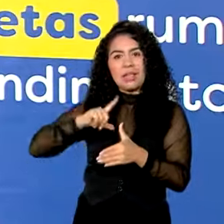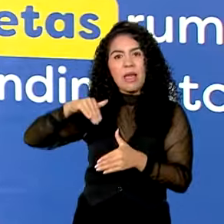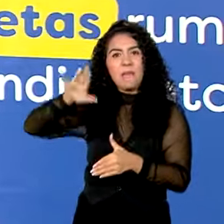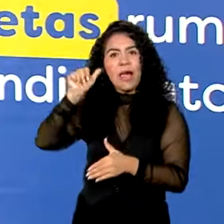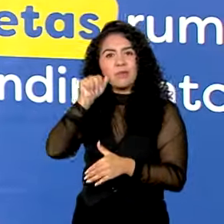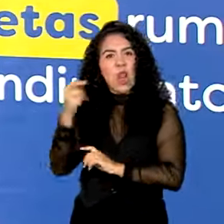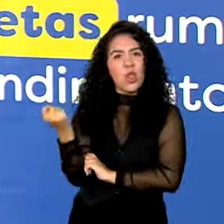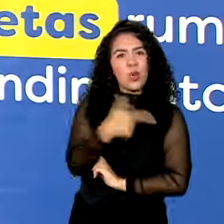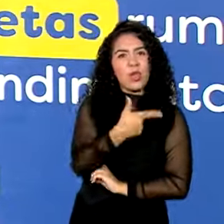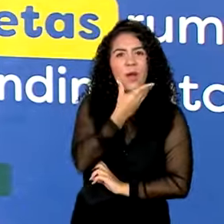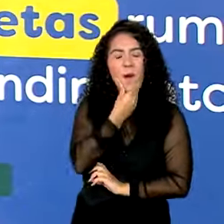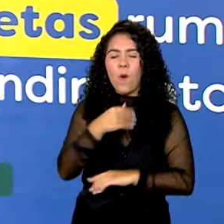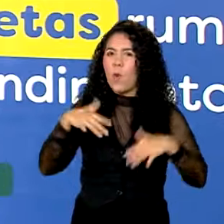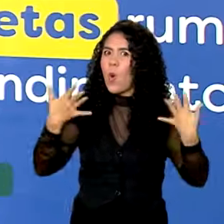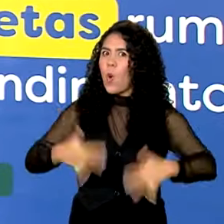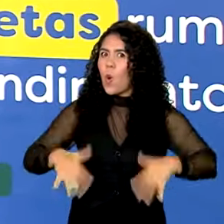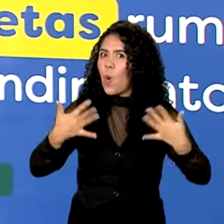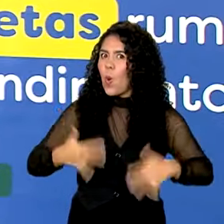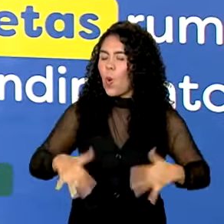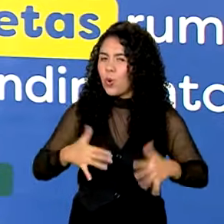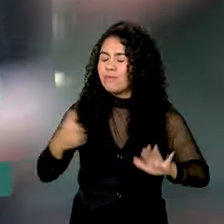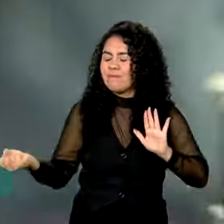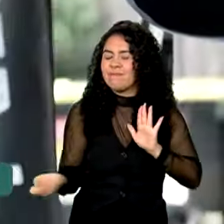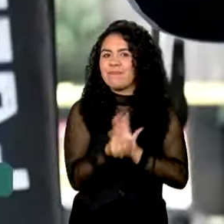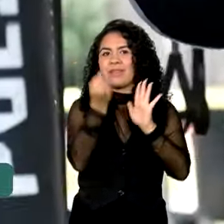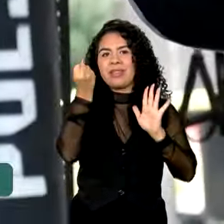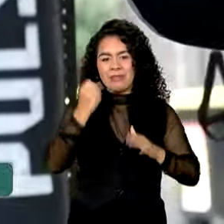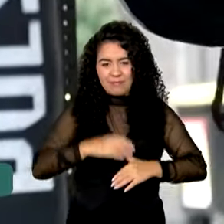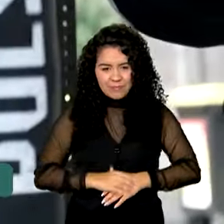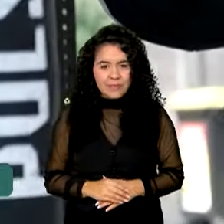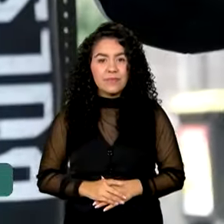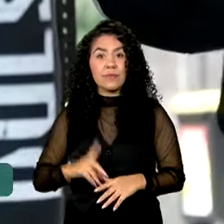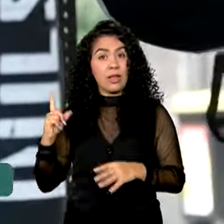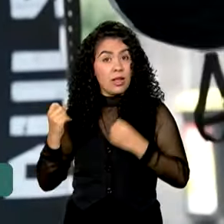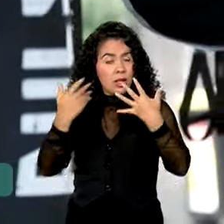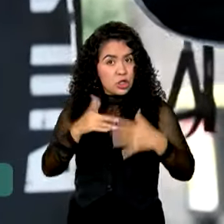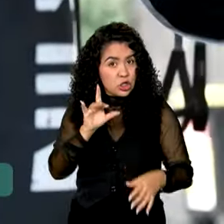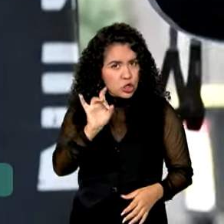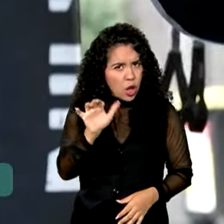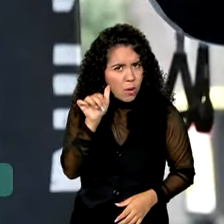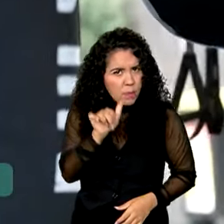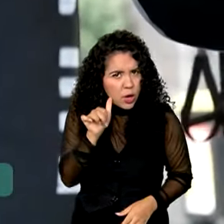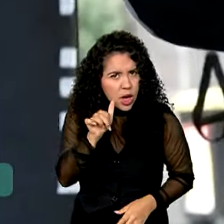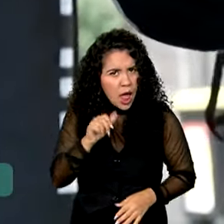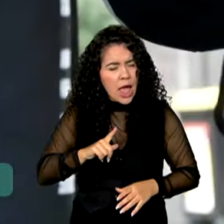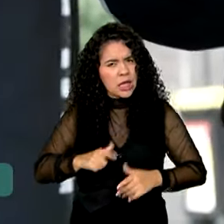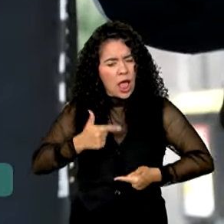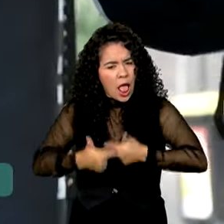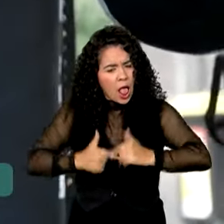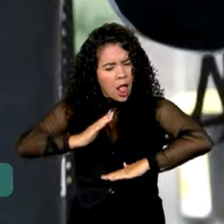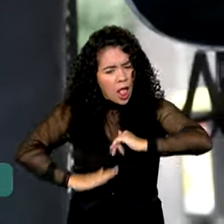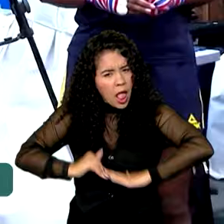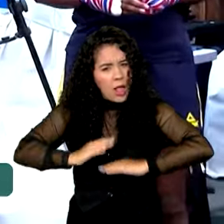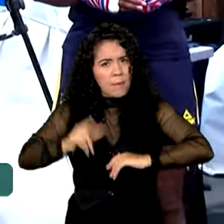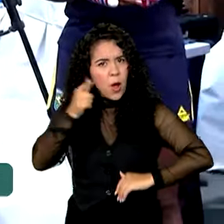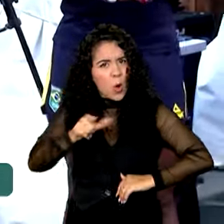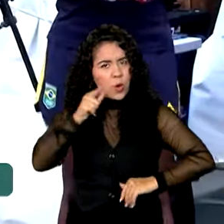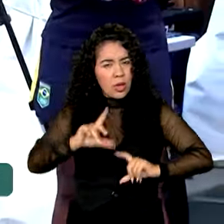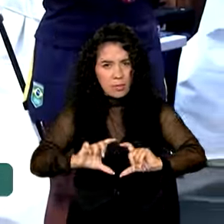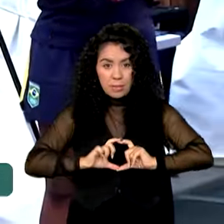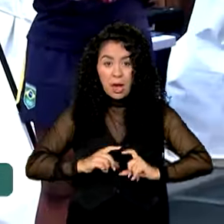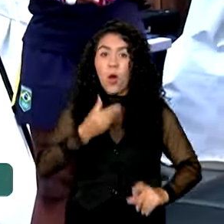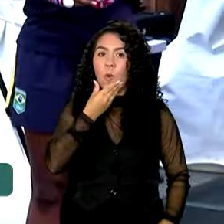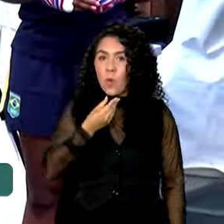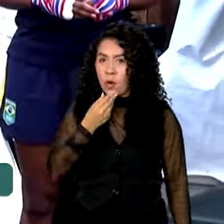homens é um ganho gigantesco para a comunidade esportiva. E não são apenas as mulheres que têm trabalhado para conquistar medalhas. Os